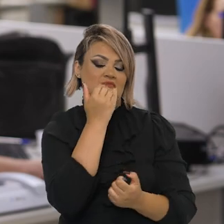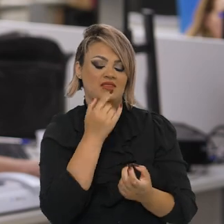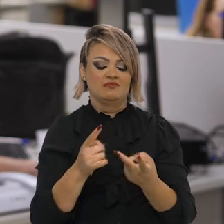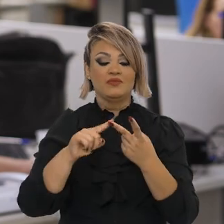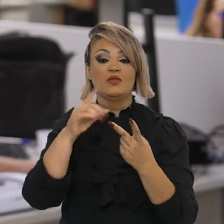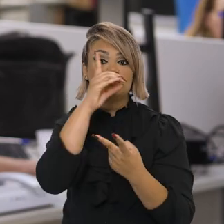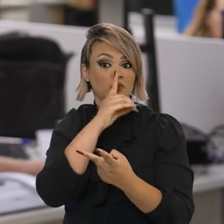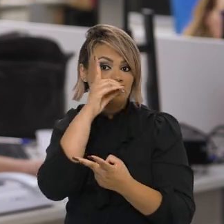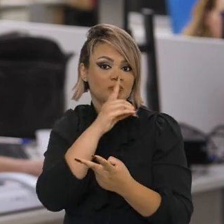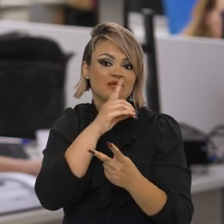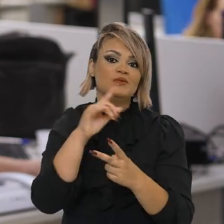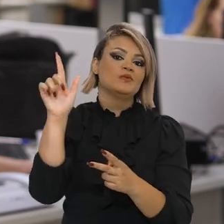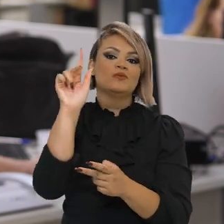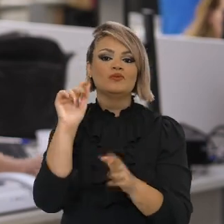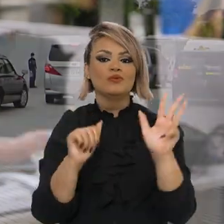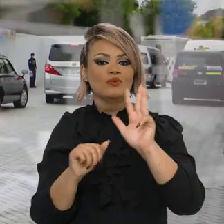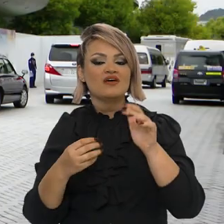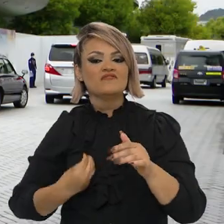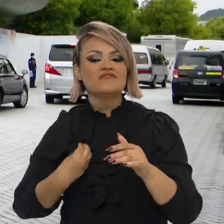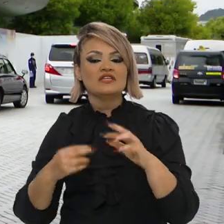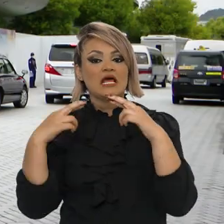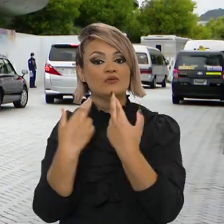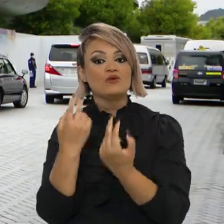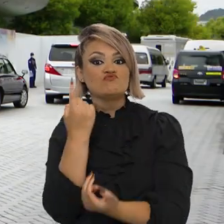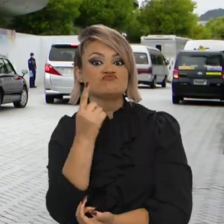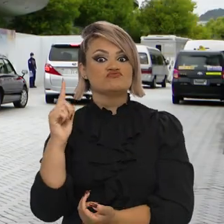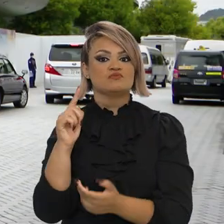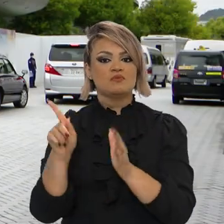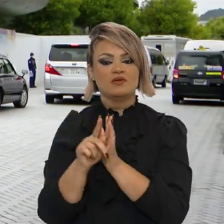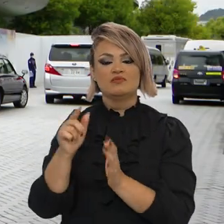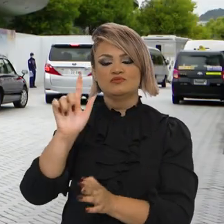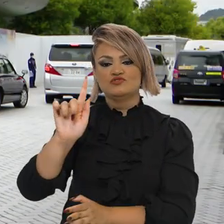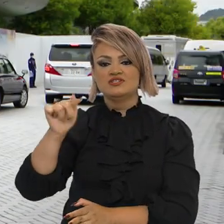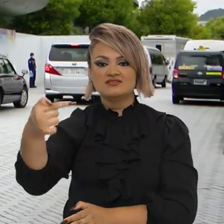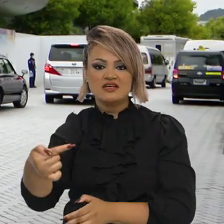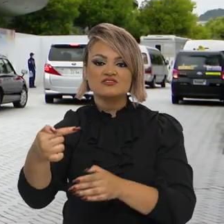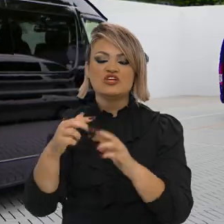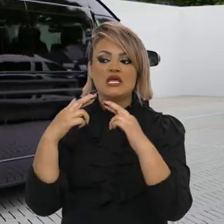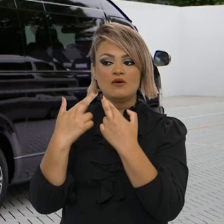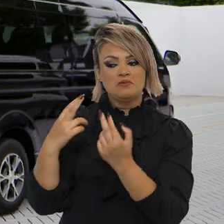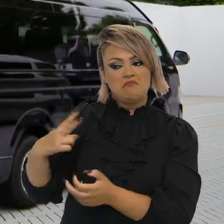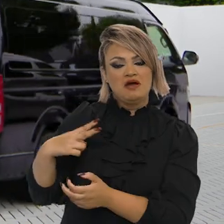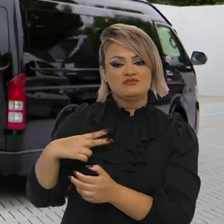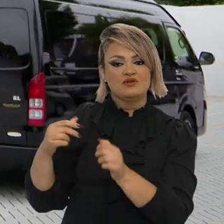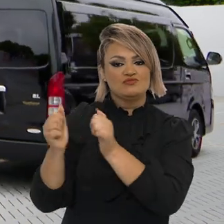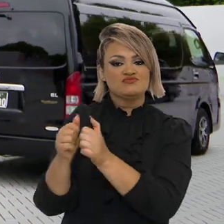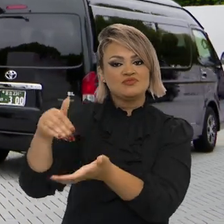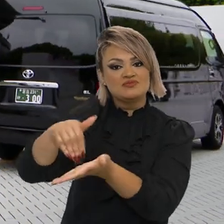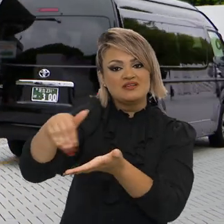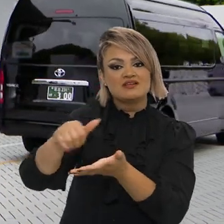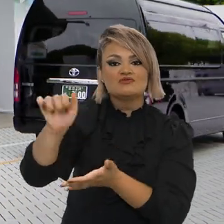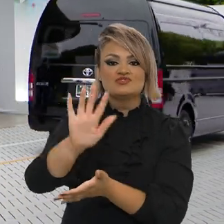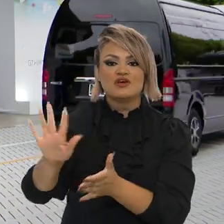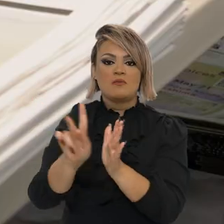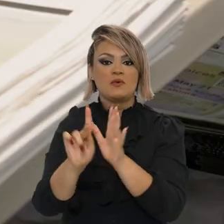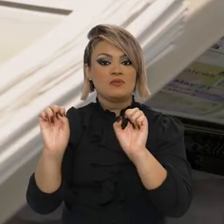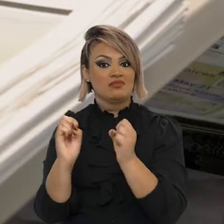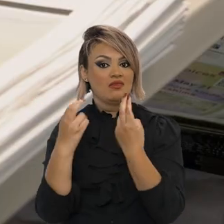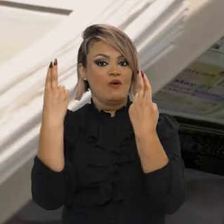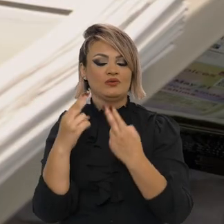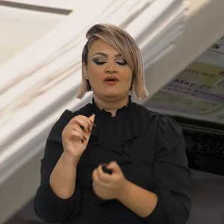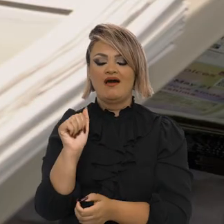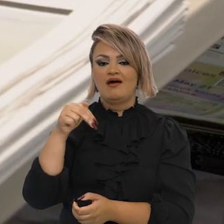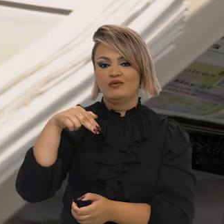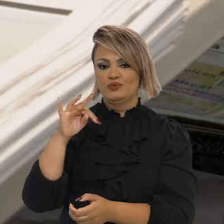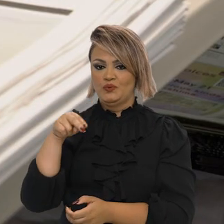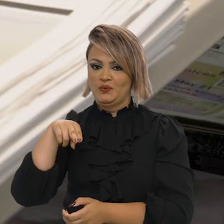segurança alimentar. No domingo, Lula participa da última sessão da cúpula do G7 e fará reuniões reservadas com o